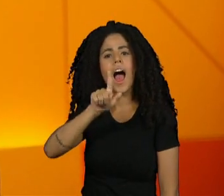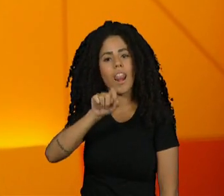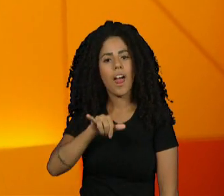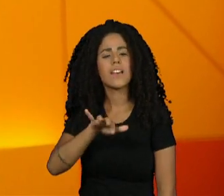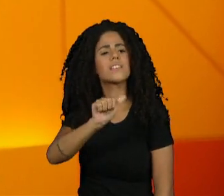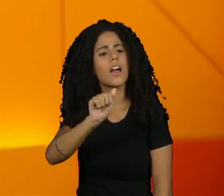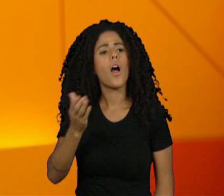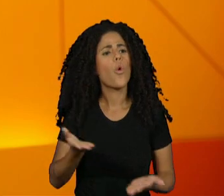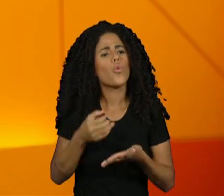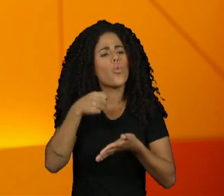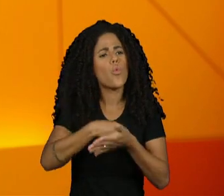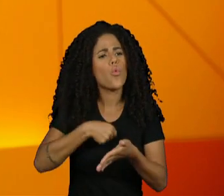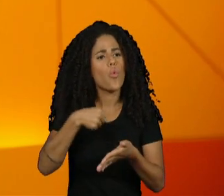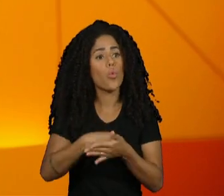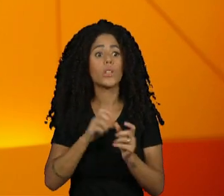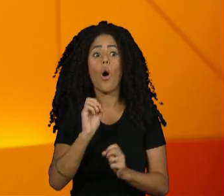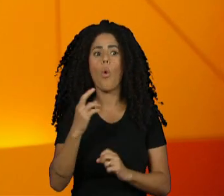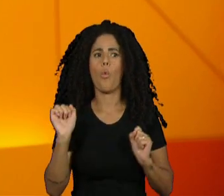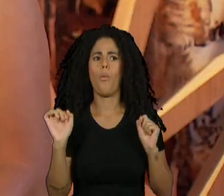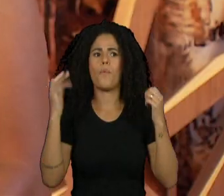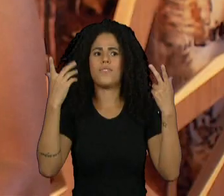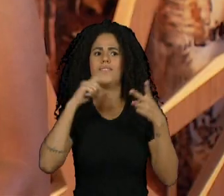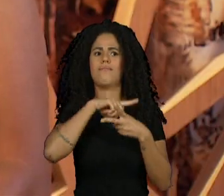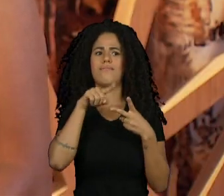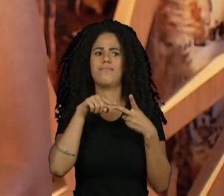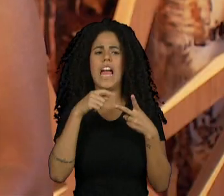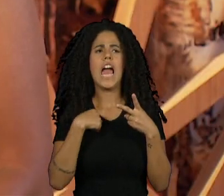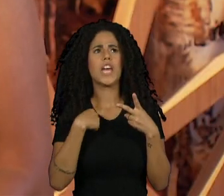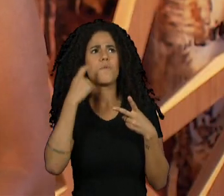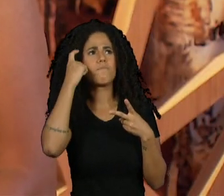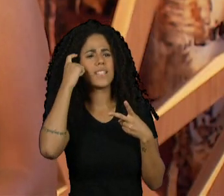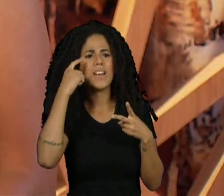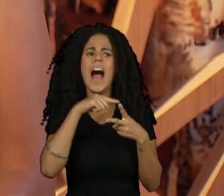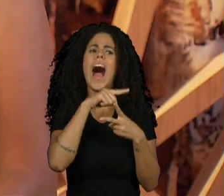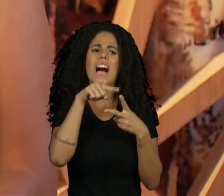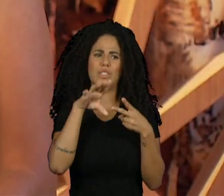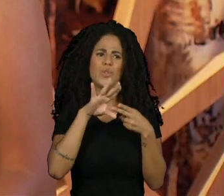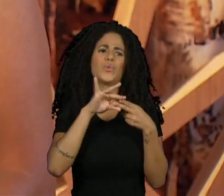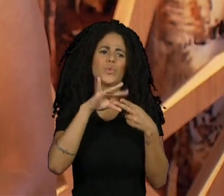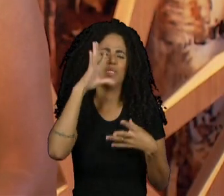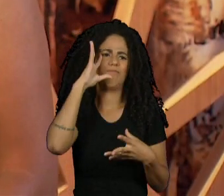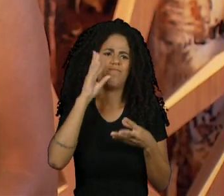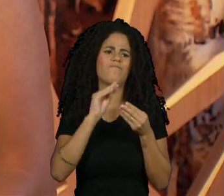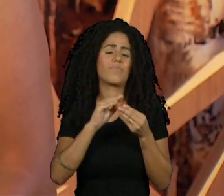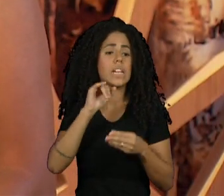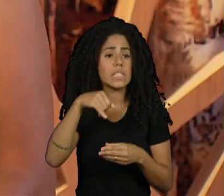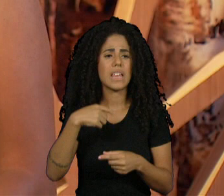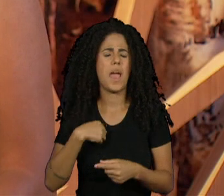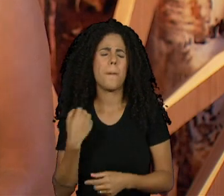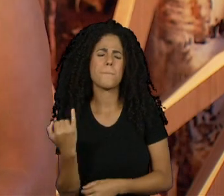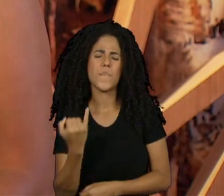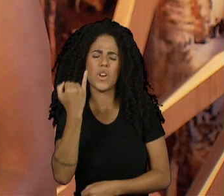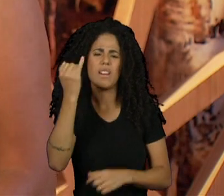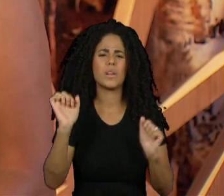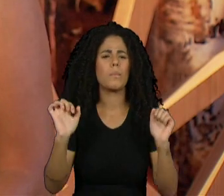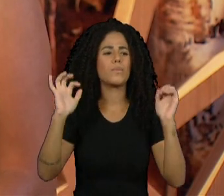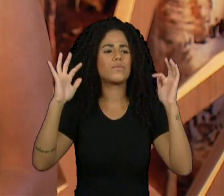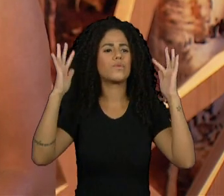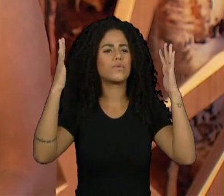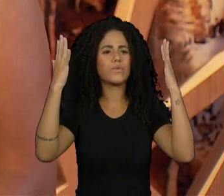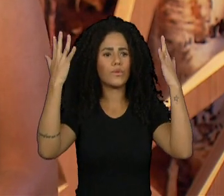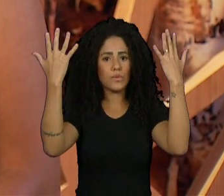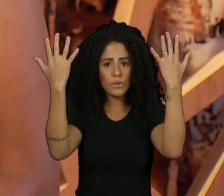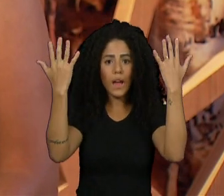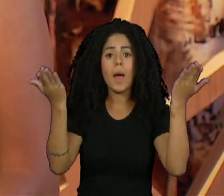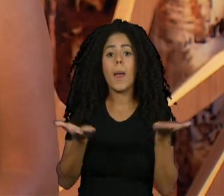sobre luta ou sobre comemoração? Eu penso que sejam as duas coisas. É importante a gente celebrar o Dia da